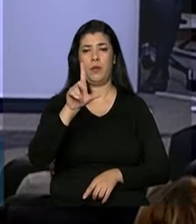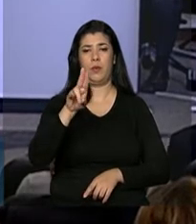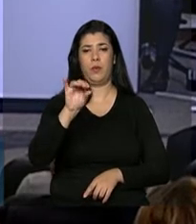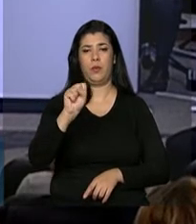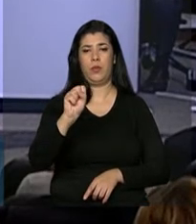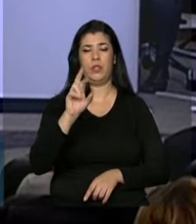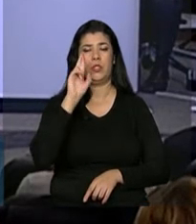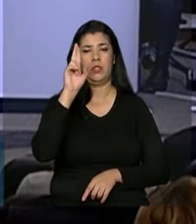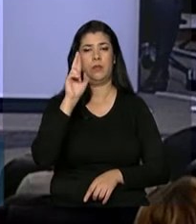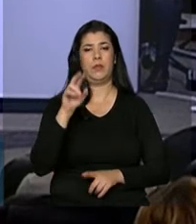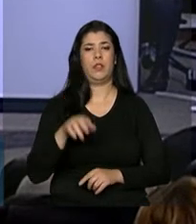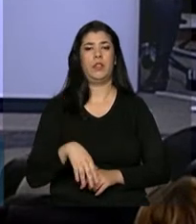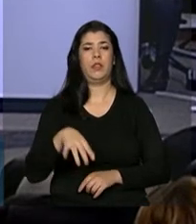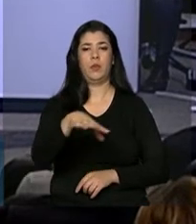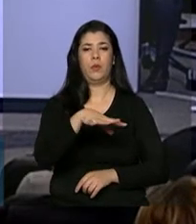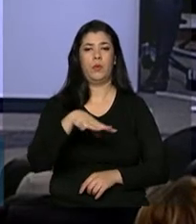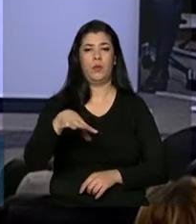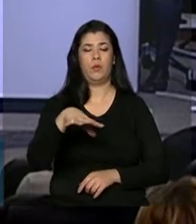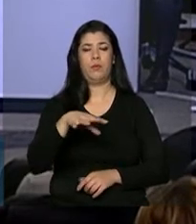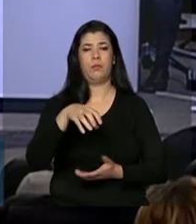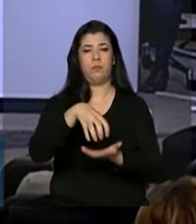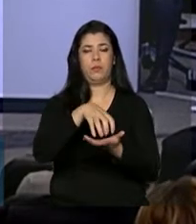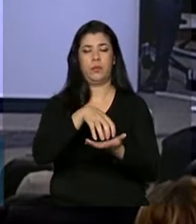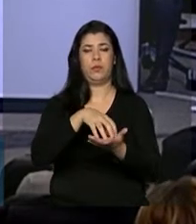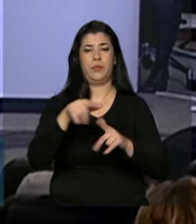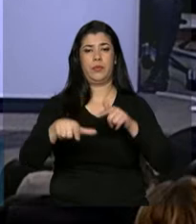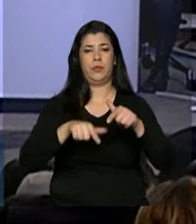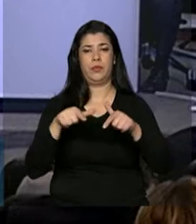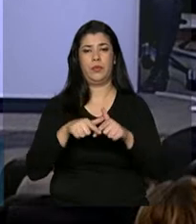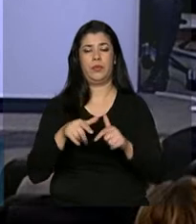diretor do Departamento Trabalhista da Procuradoria Geral da União.